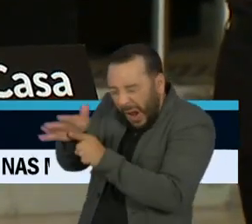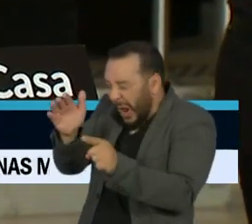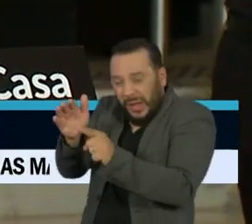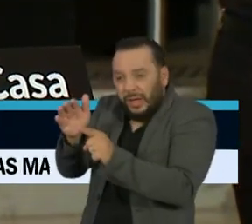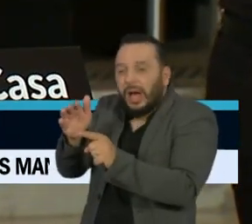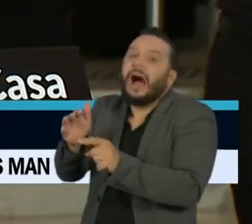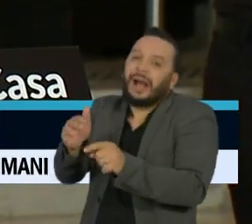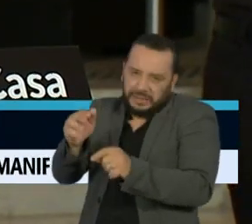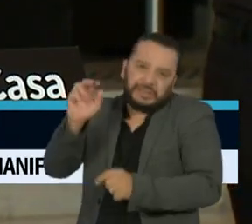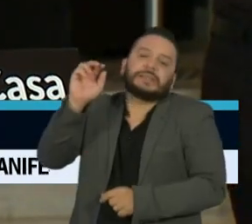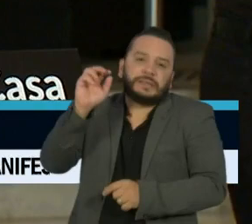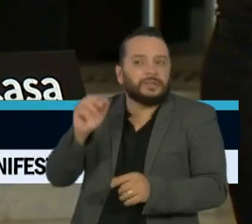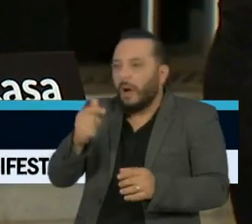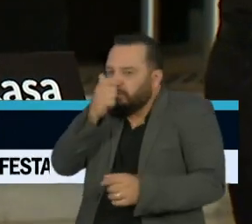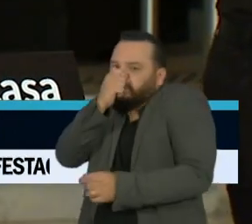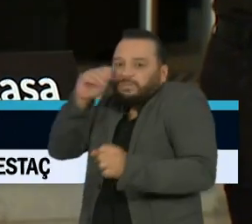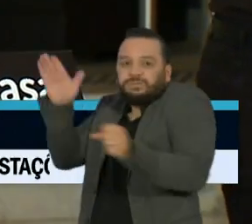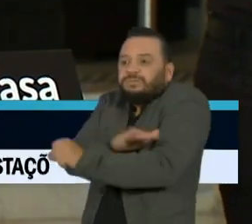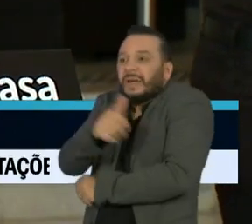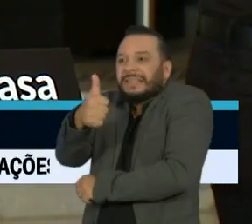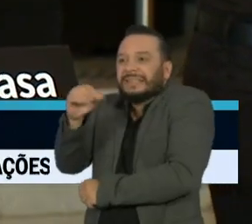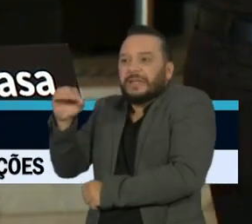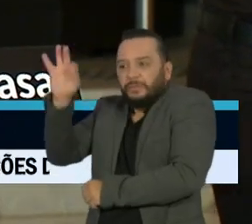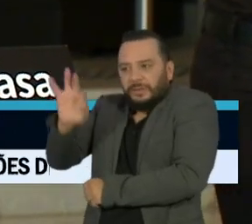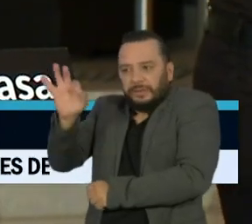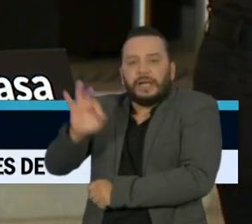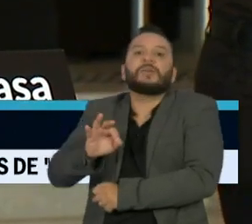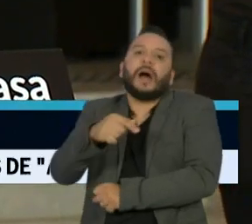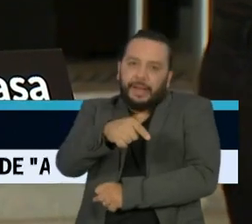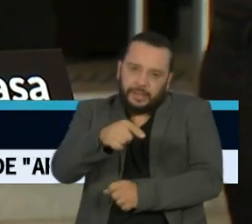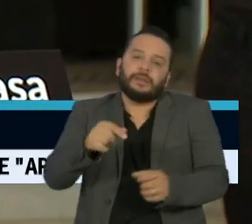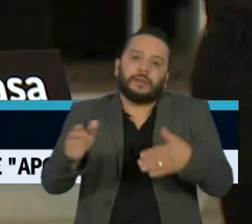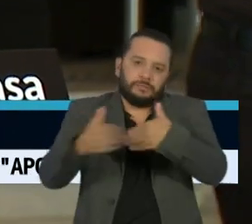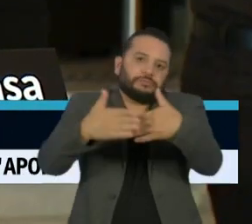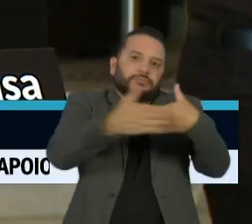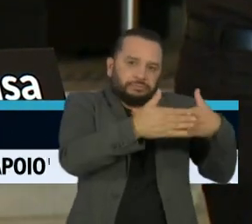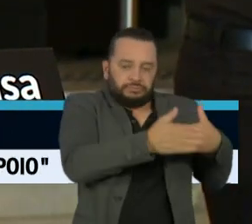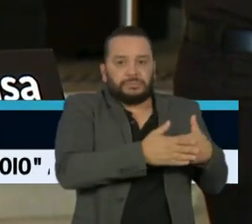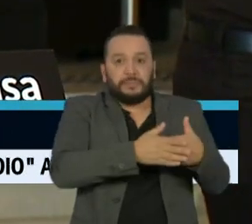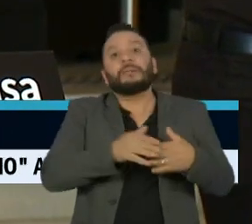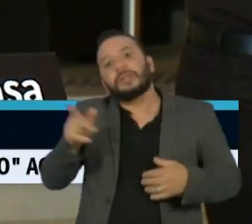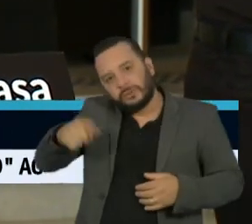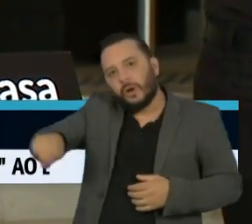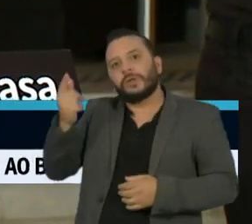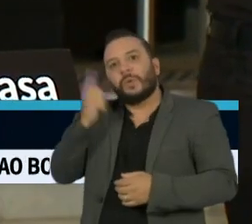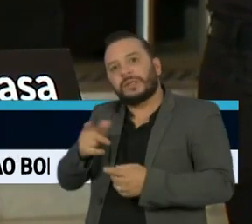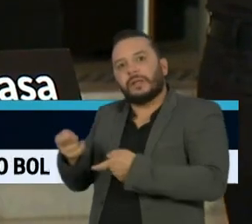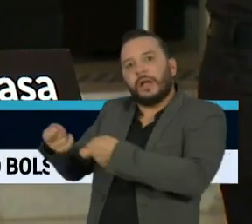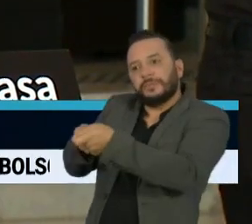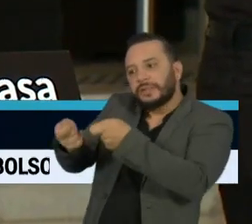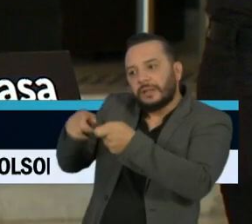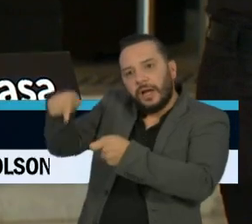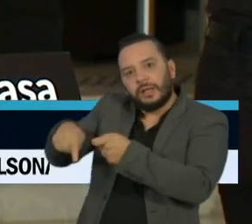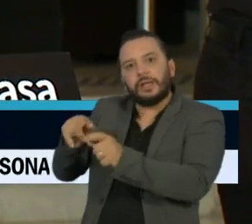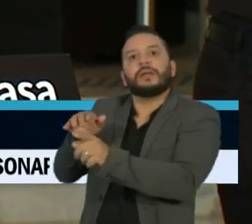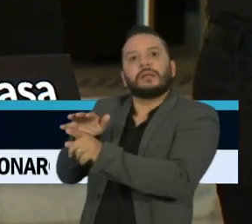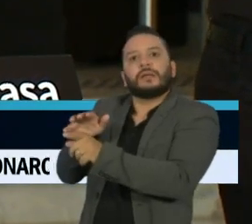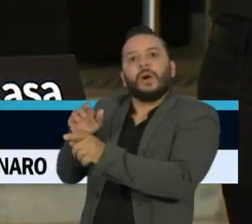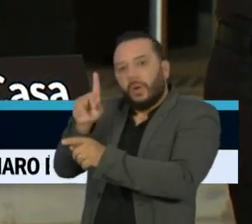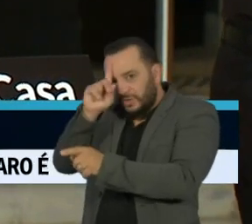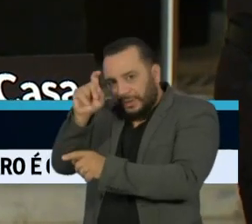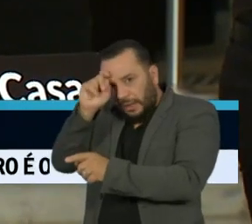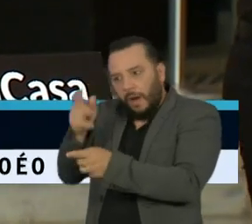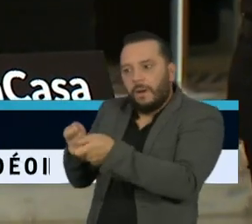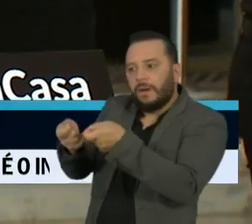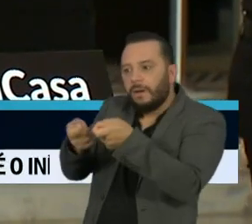o lockdown é porque você perdeu a capacidade de enfrentamento da epidemia. Nós não estamos